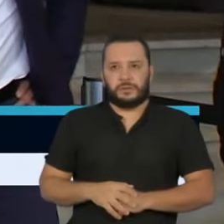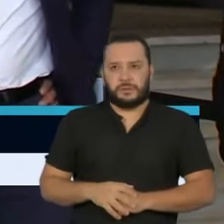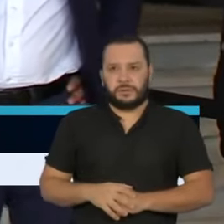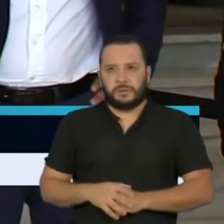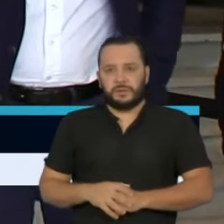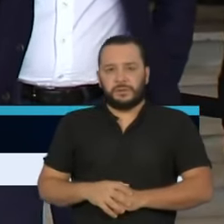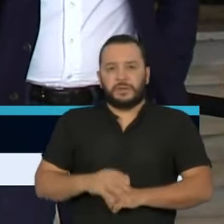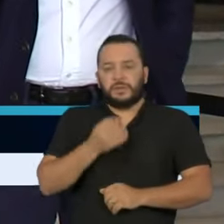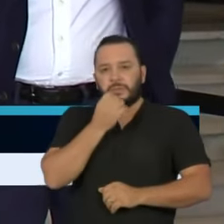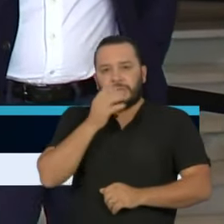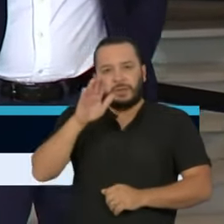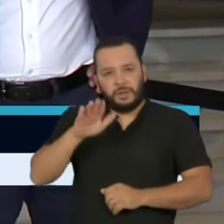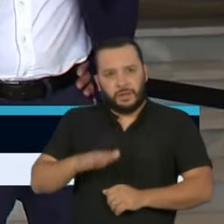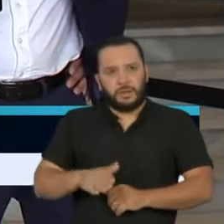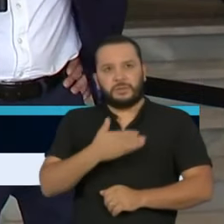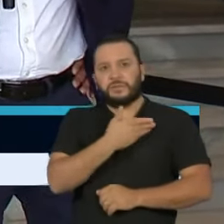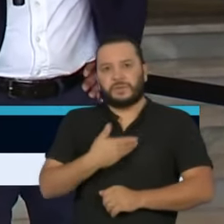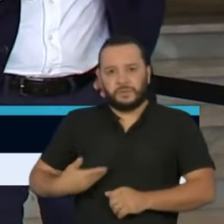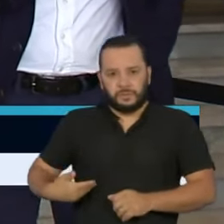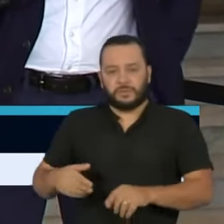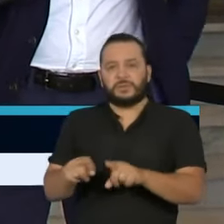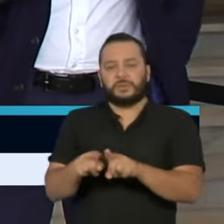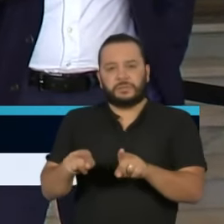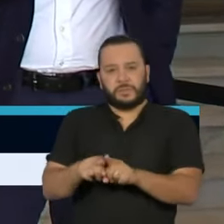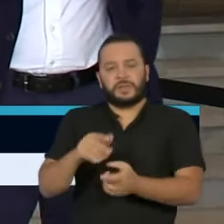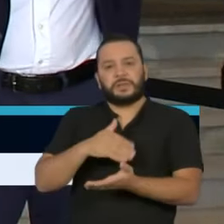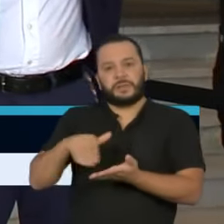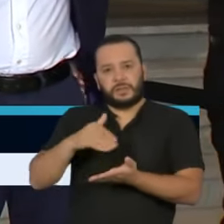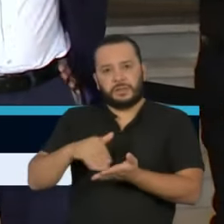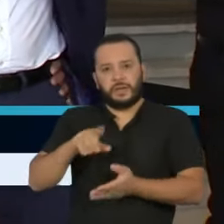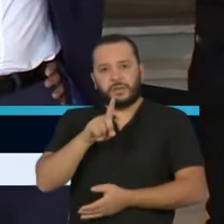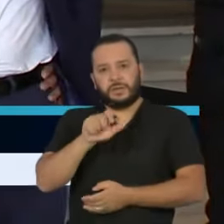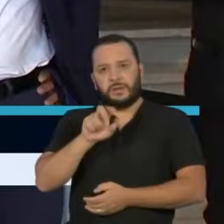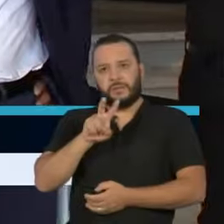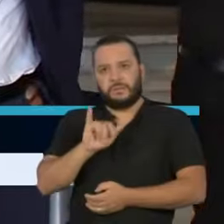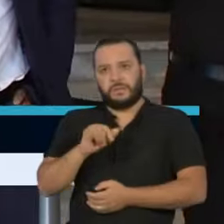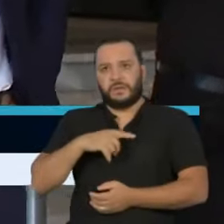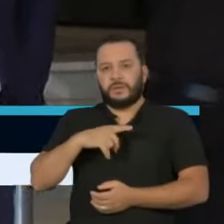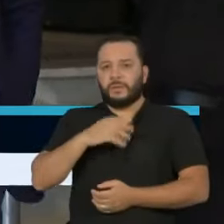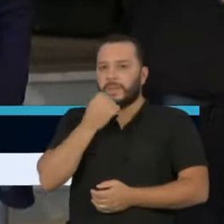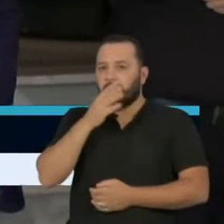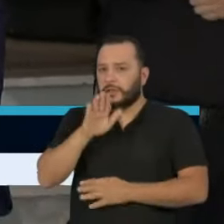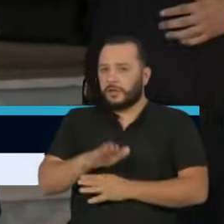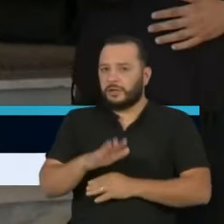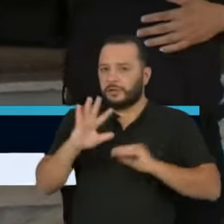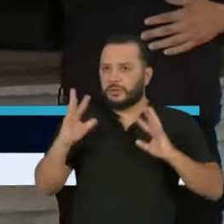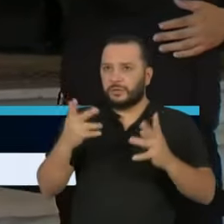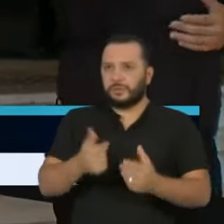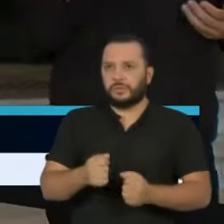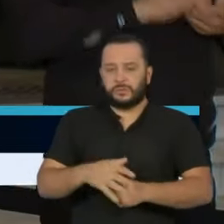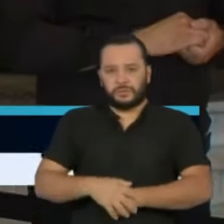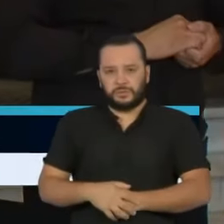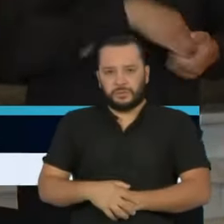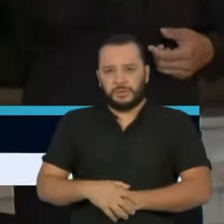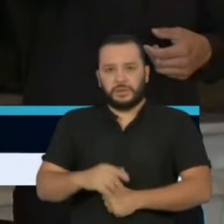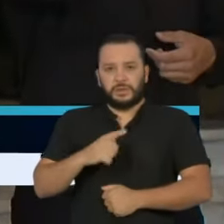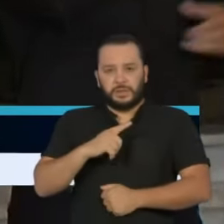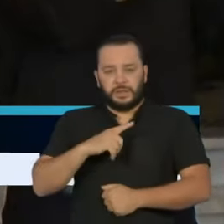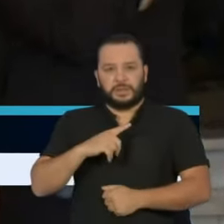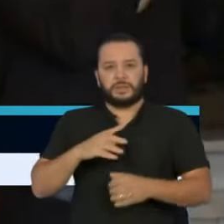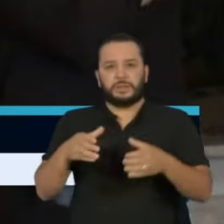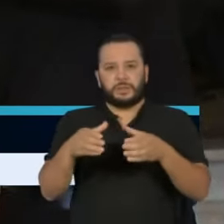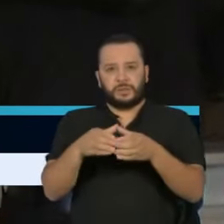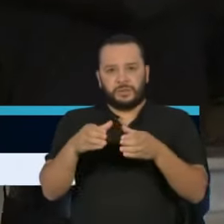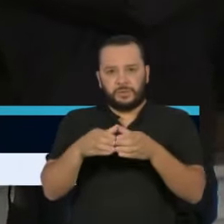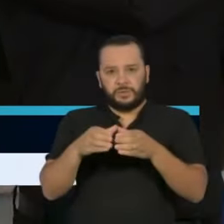Boa tarde, governador, boa tarde, secretário, Davi, boa tarde a todos. Esse comitê que assessora